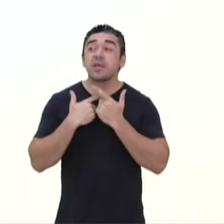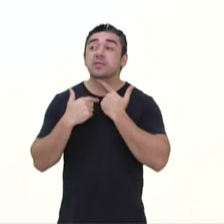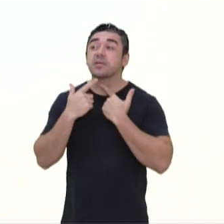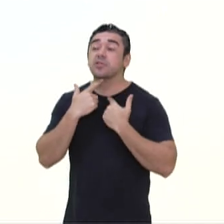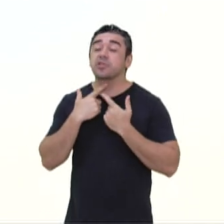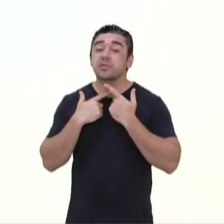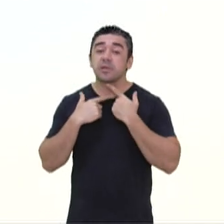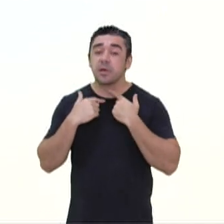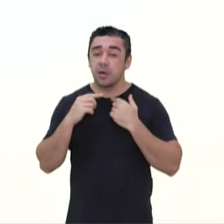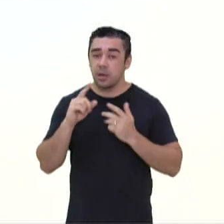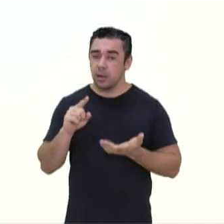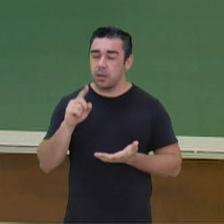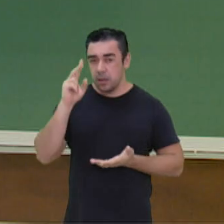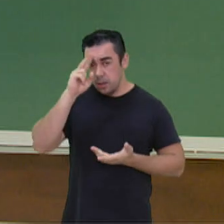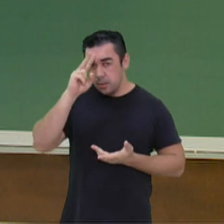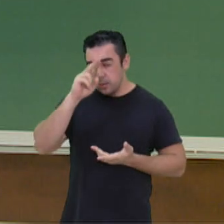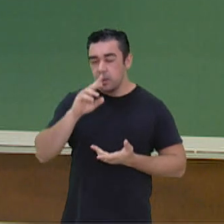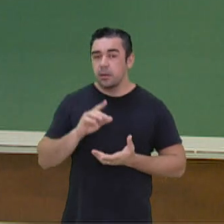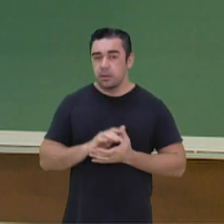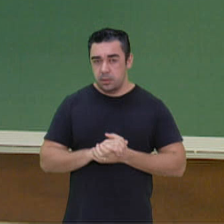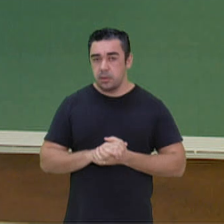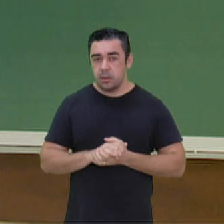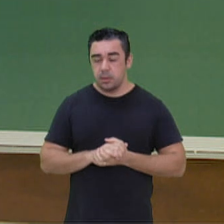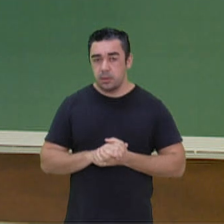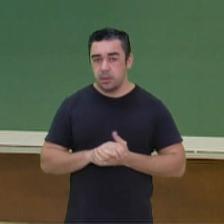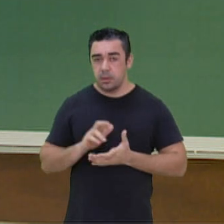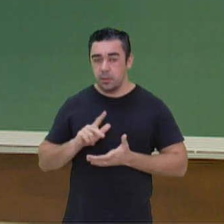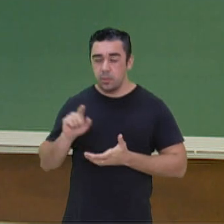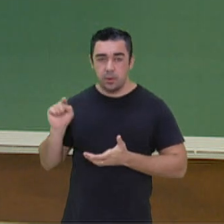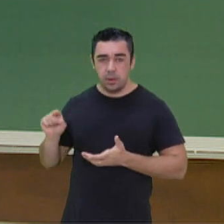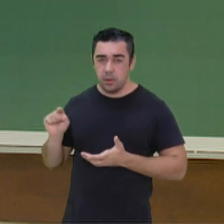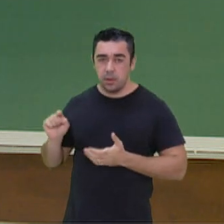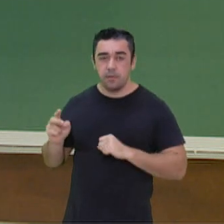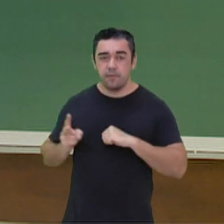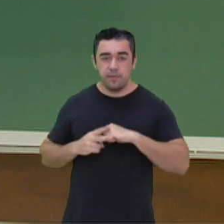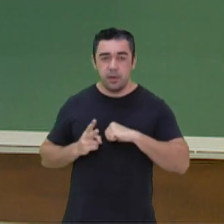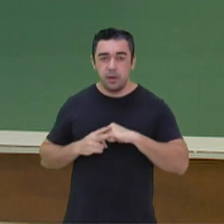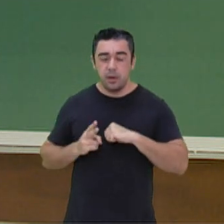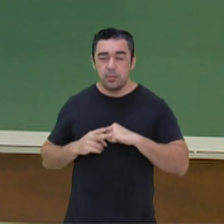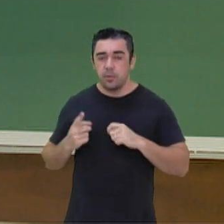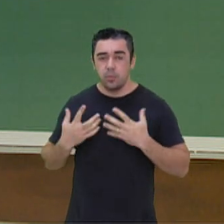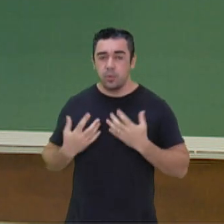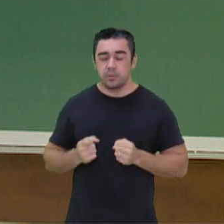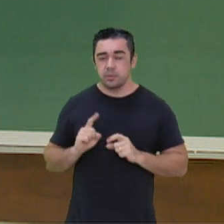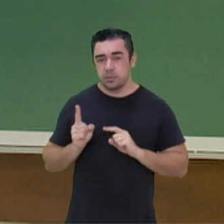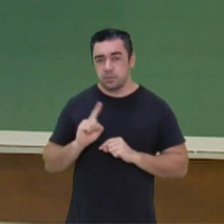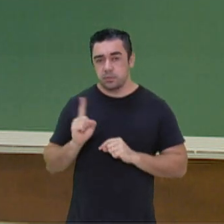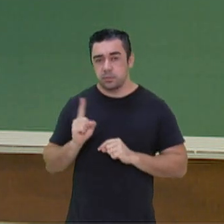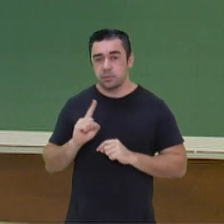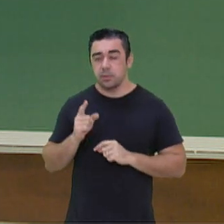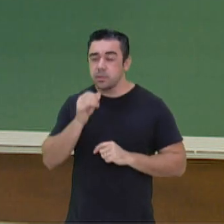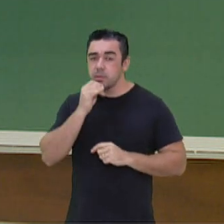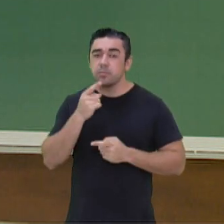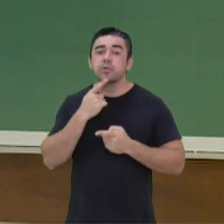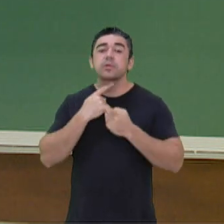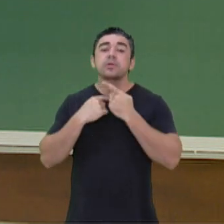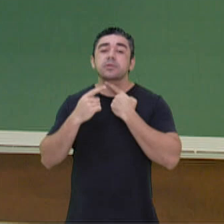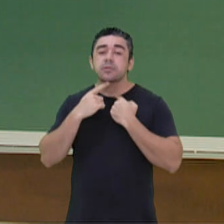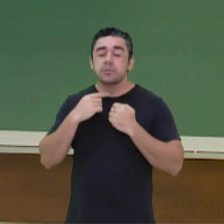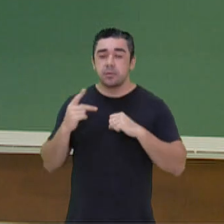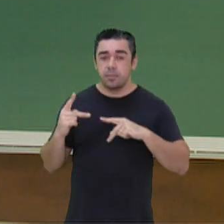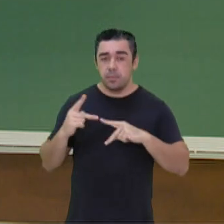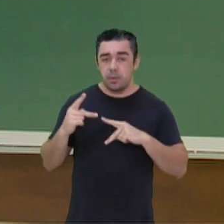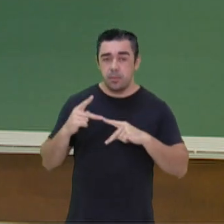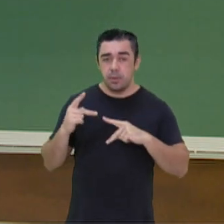lembro, lembro que o professor Atané falou de desejar, tá? Não nesse verbo. Esse verbo, ele não aceita o sentido de desejar com